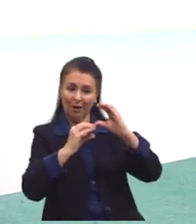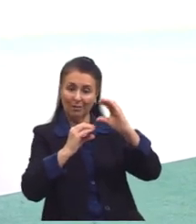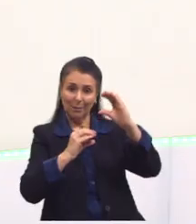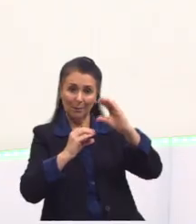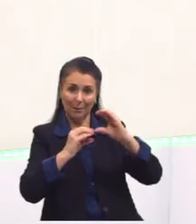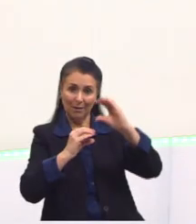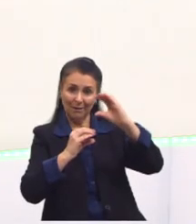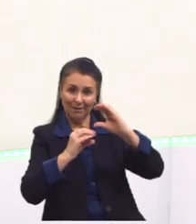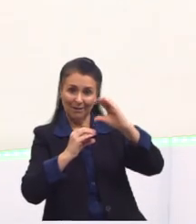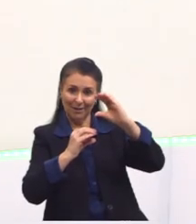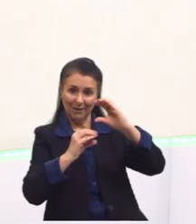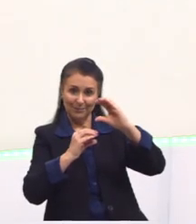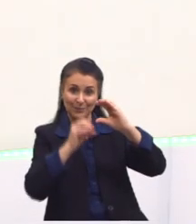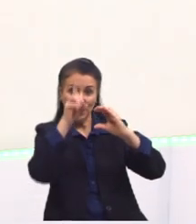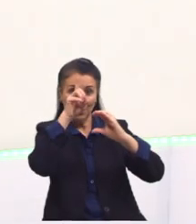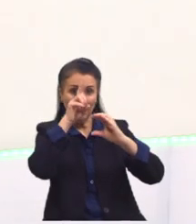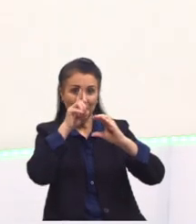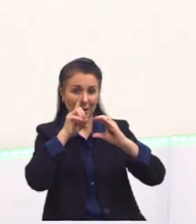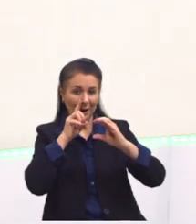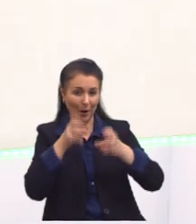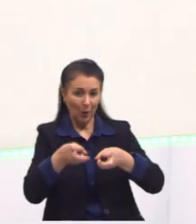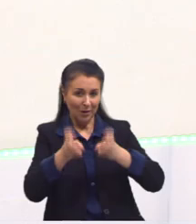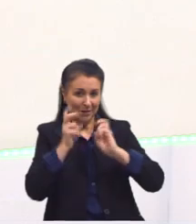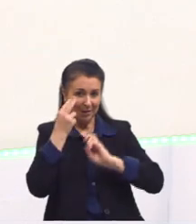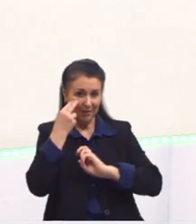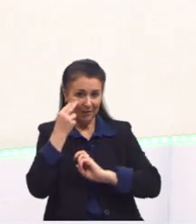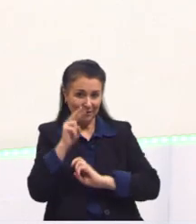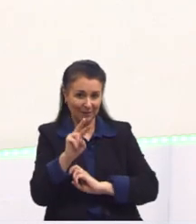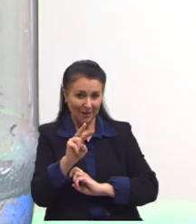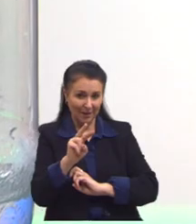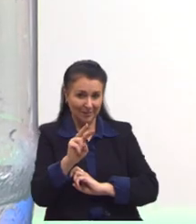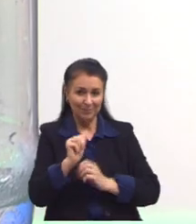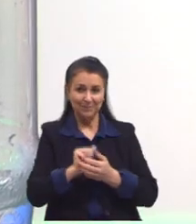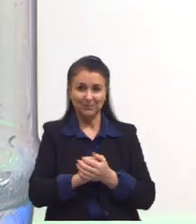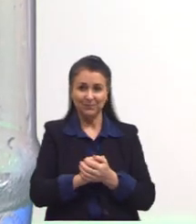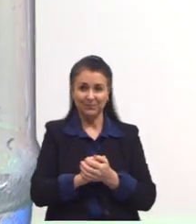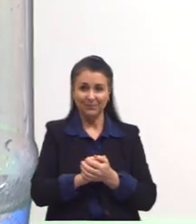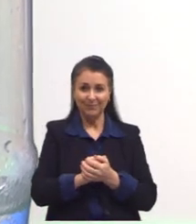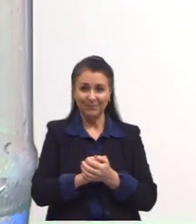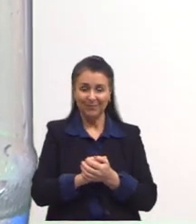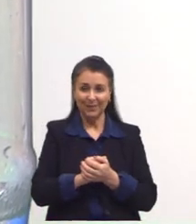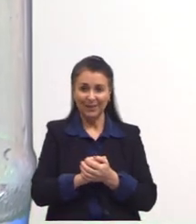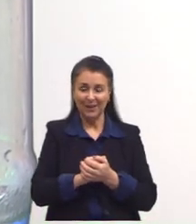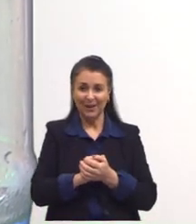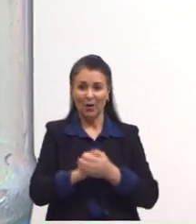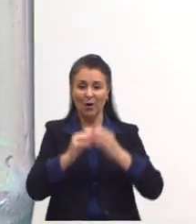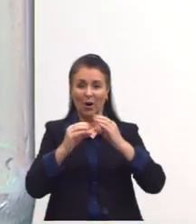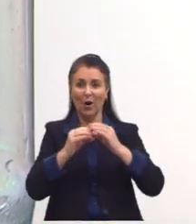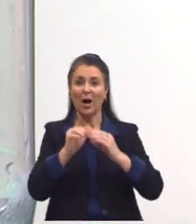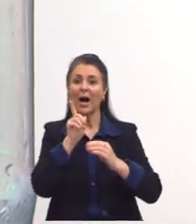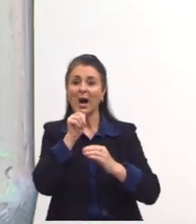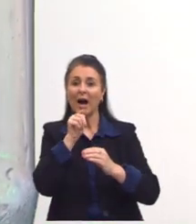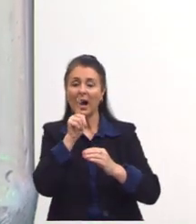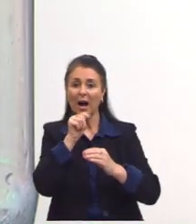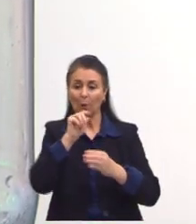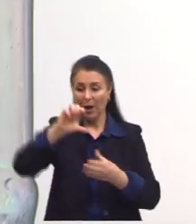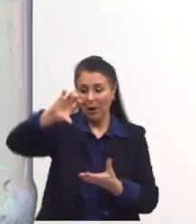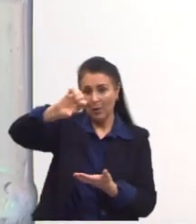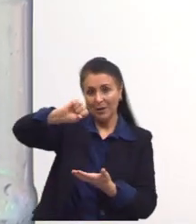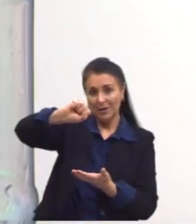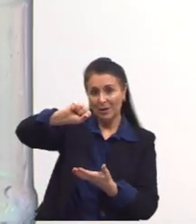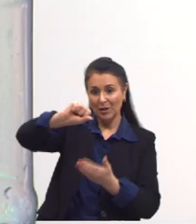esse amarelinho aqui, a gente consegue ver que ele está ficando aonde? Mais em cima, na parte de cima.